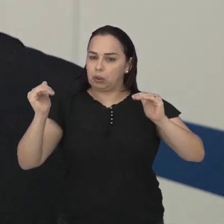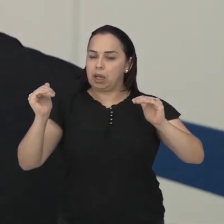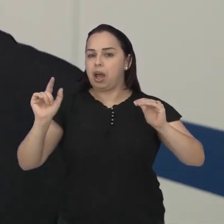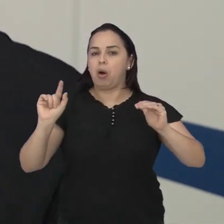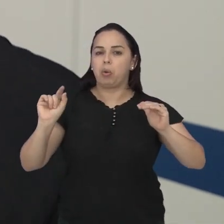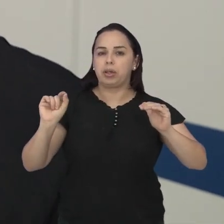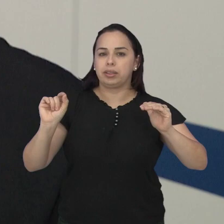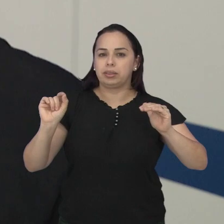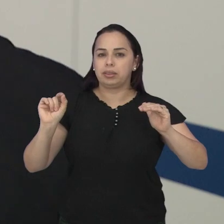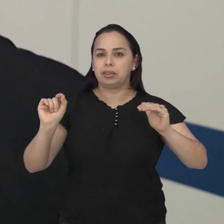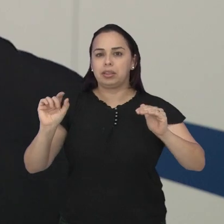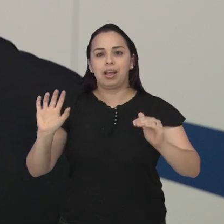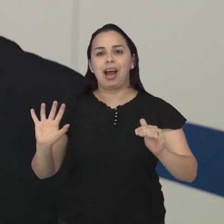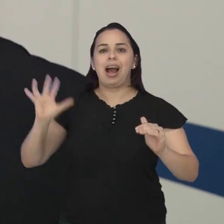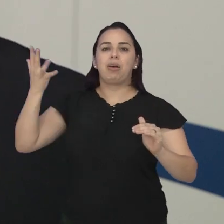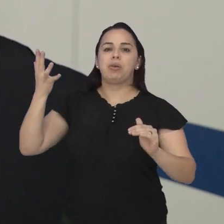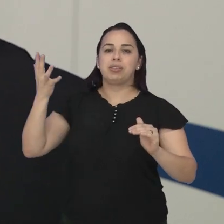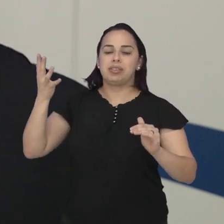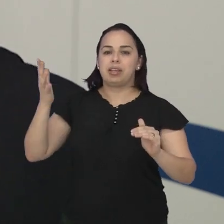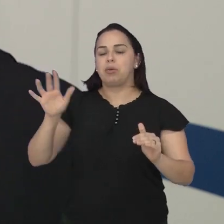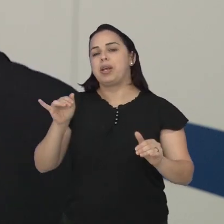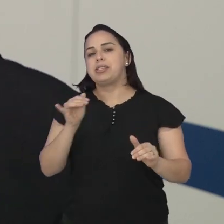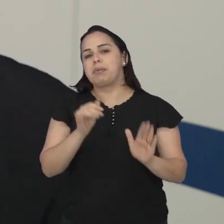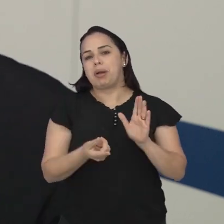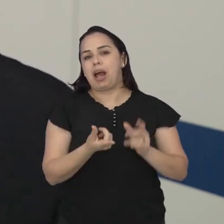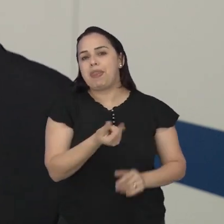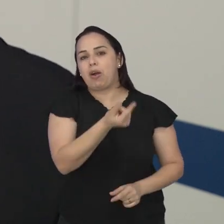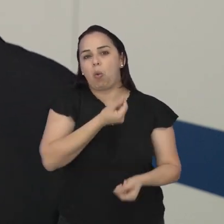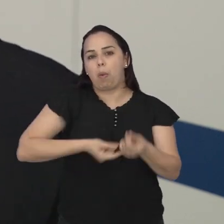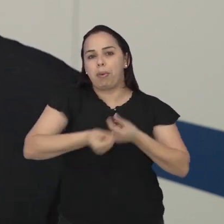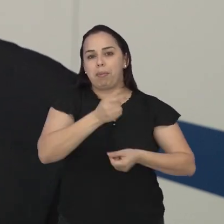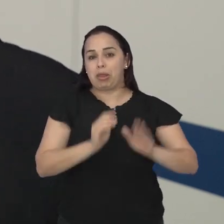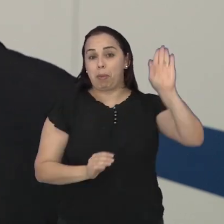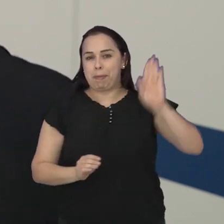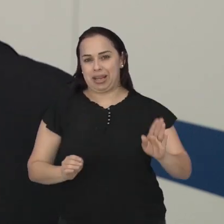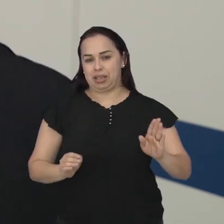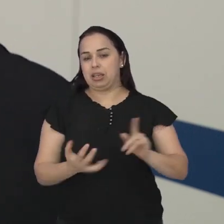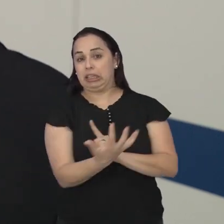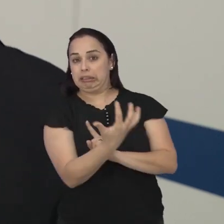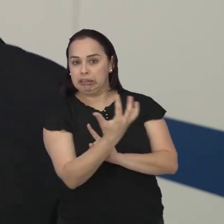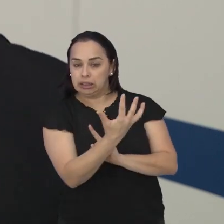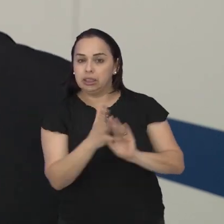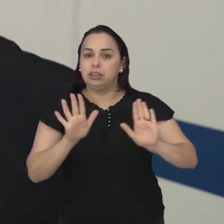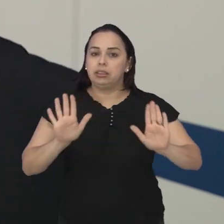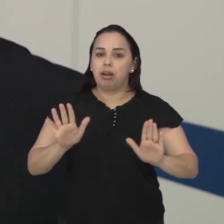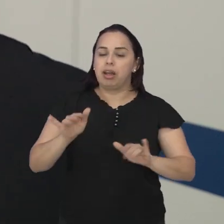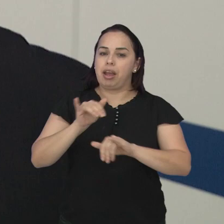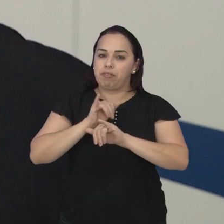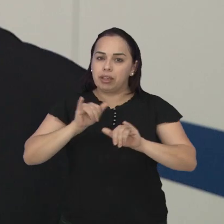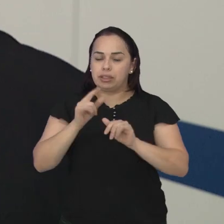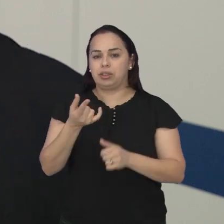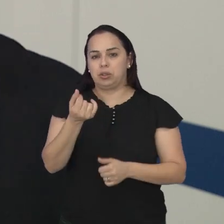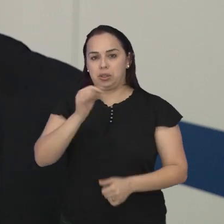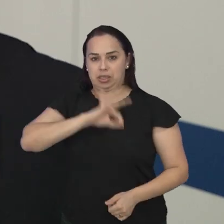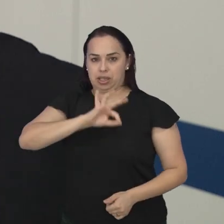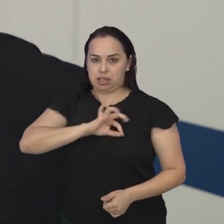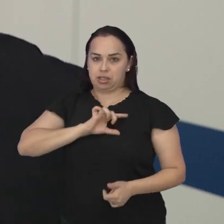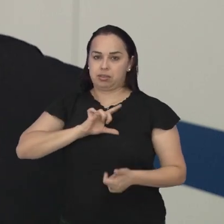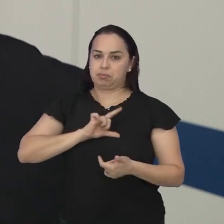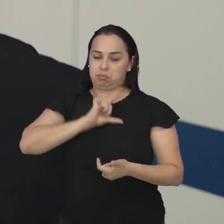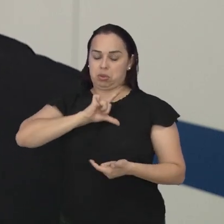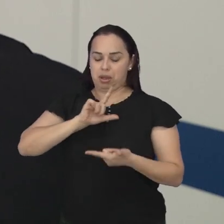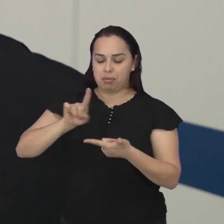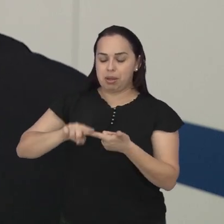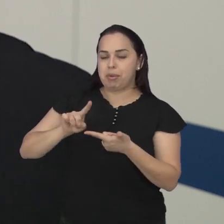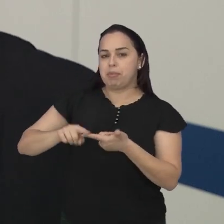de orçamento são as coisas que acontecem na economia brasileira de uma maneira geral que acabam nos impactando. Mas como eu falei, reajuste de salário,